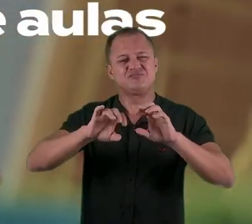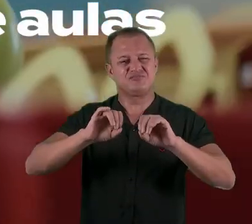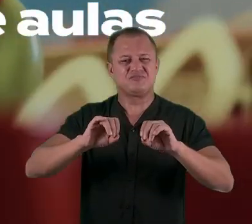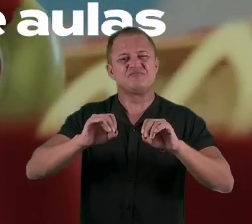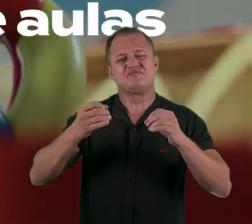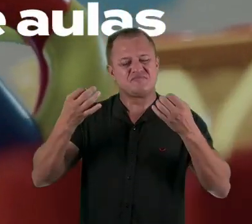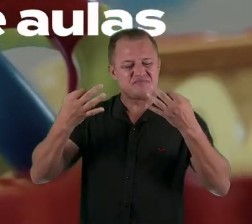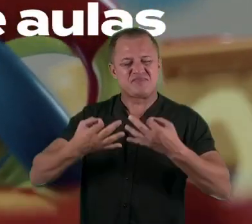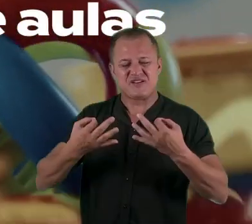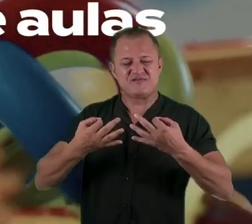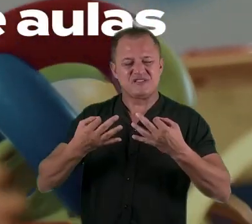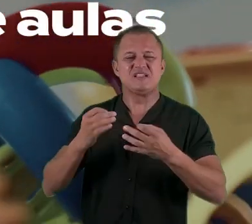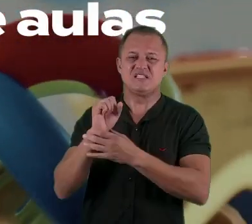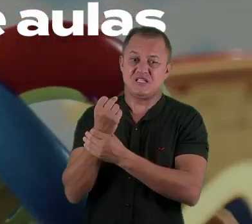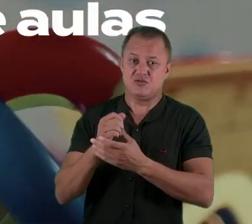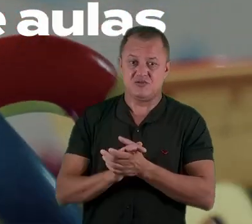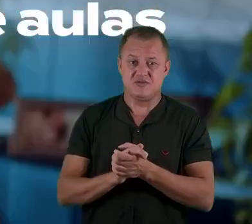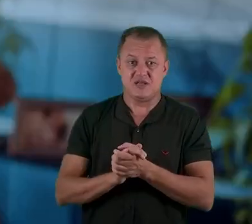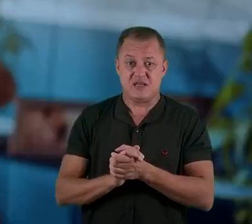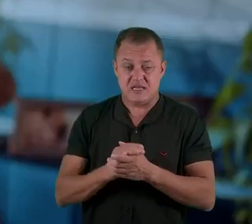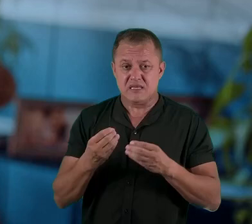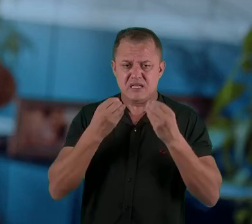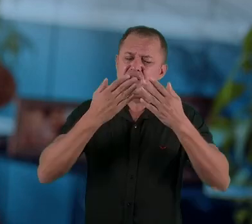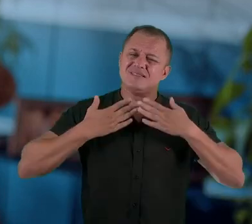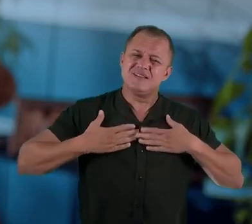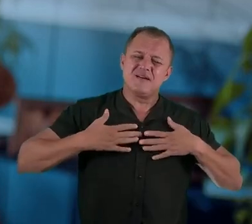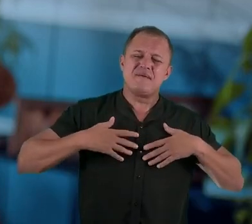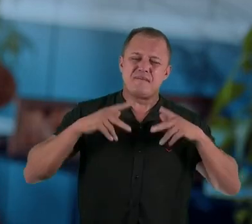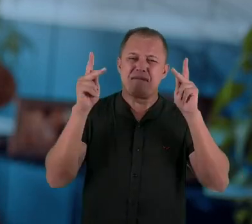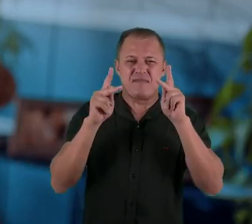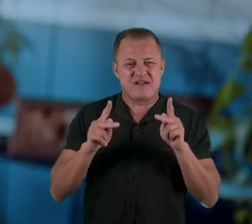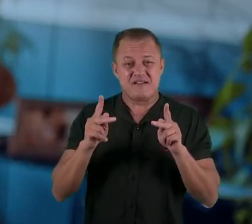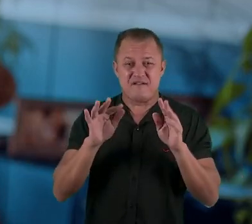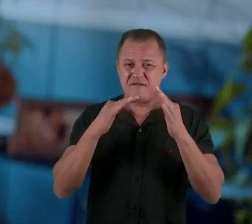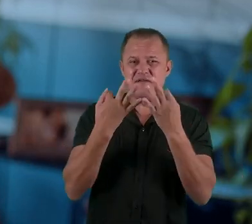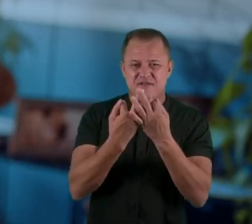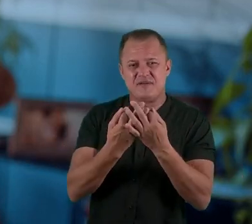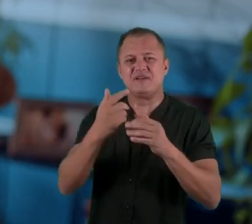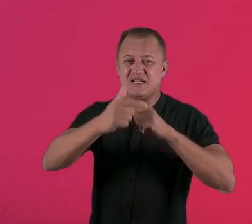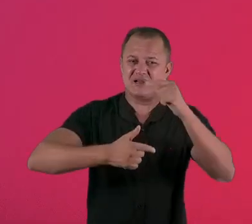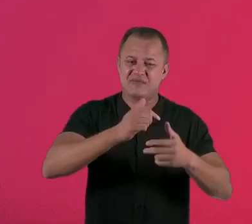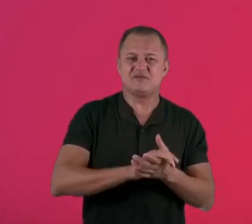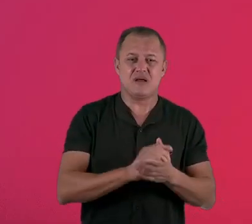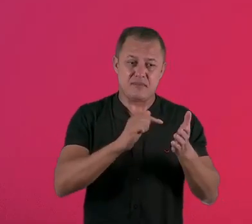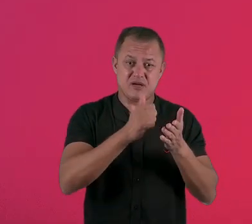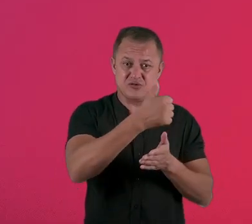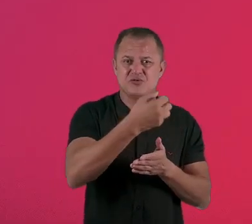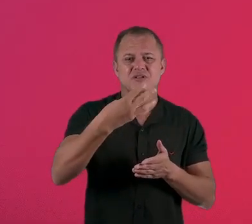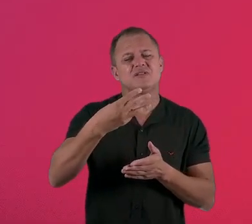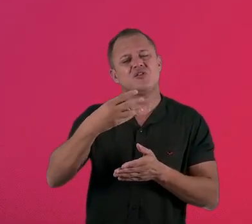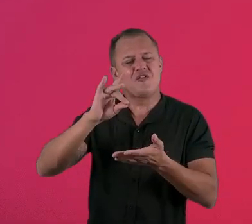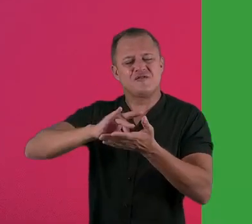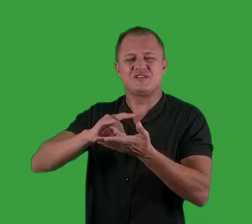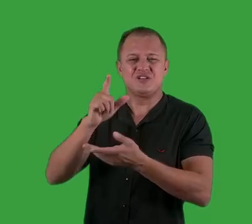confortáveis e seguras. Dando tranquilidade para pais e mães trabalhadoras. Aperte o 1,